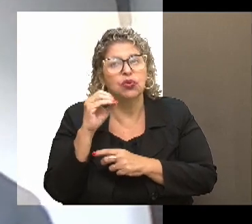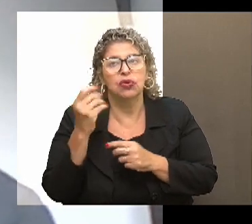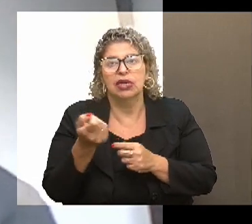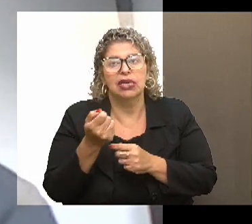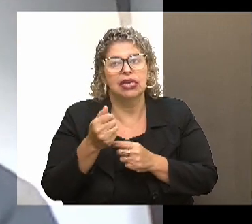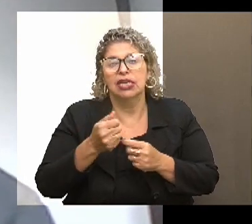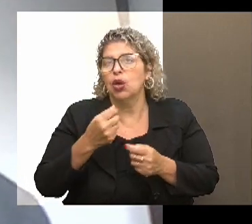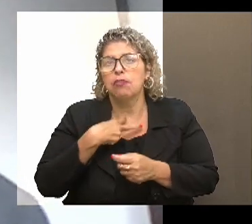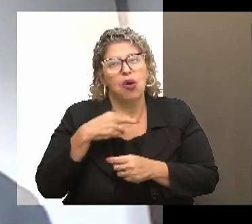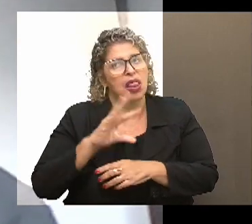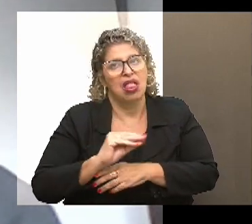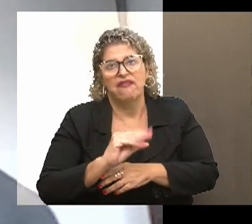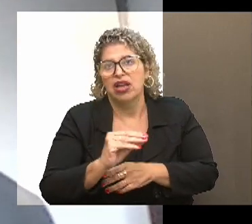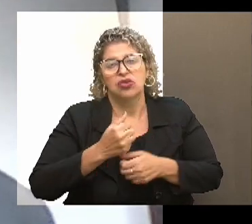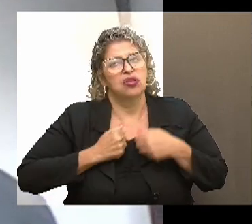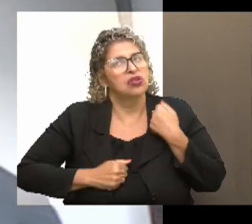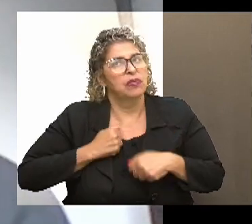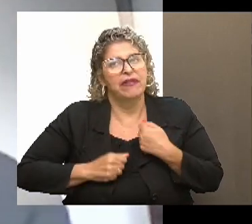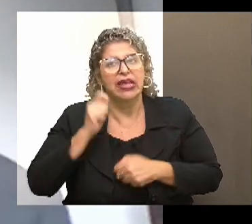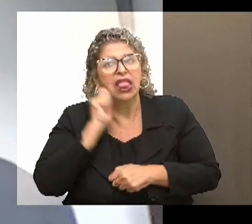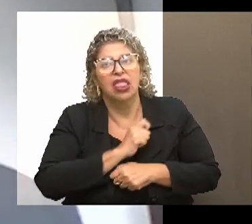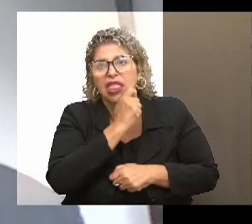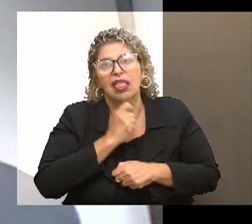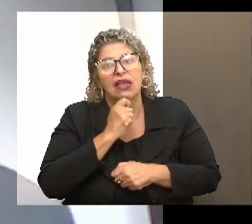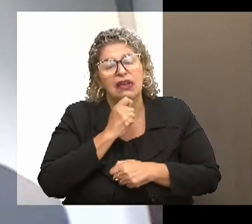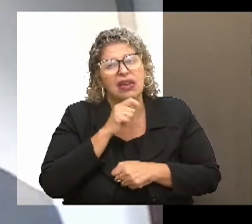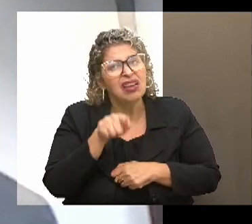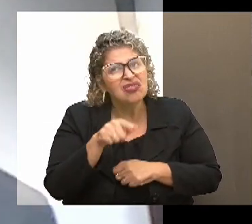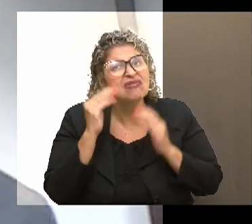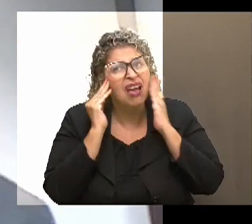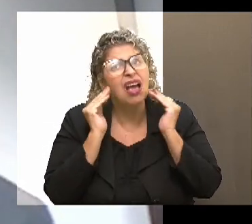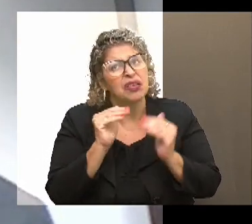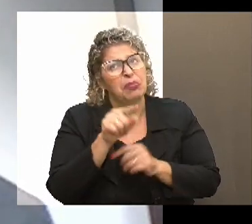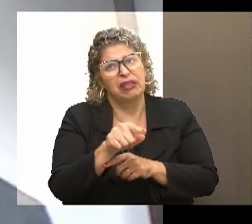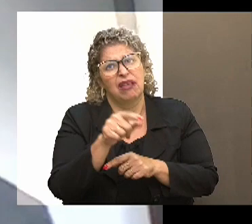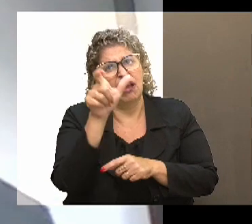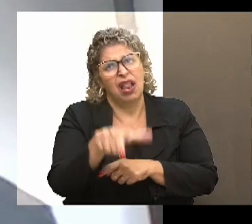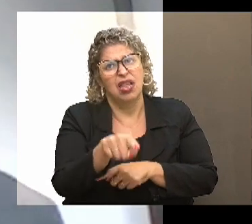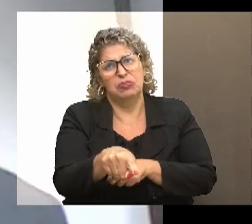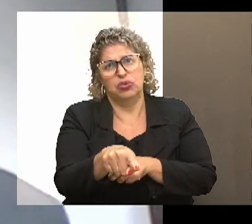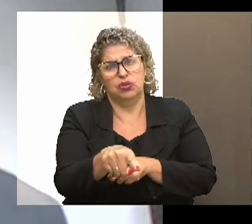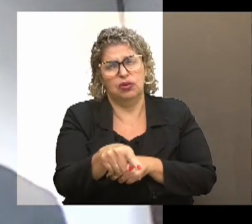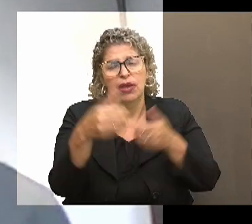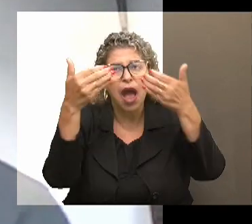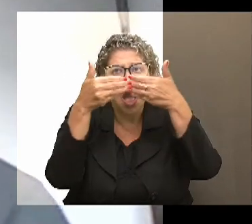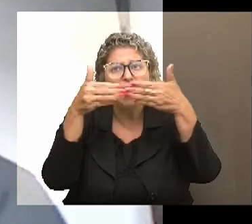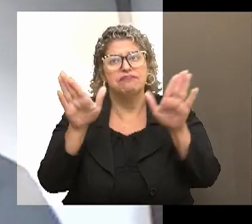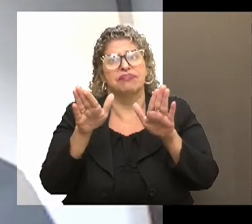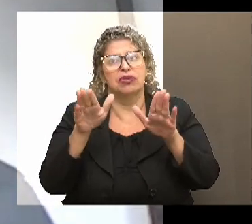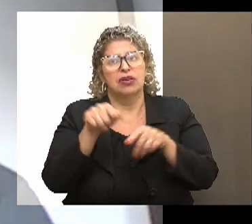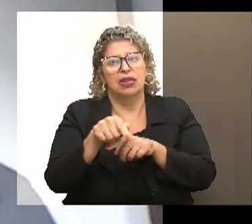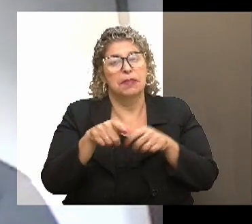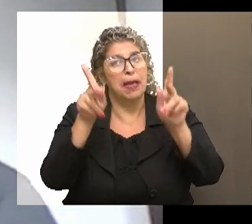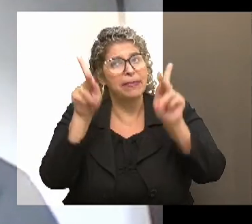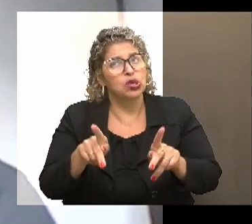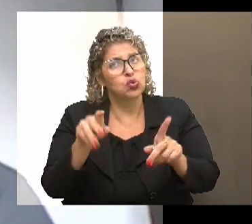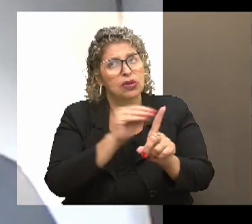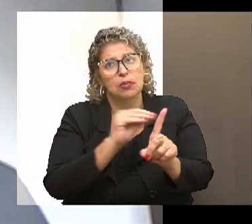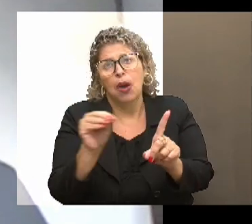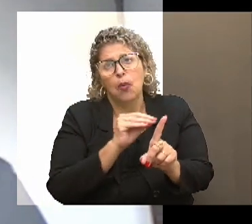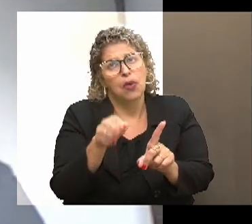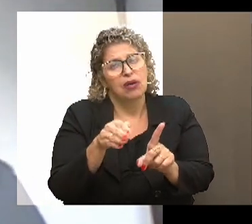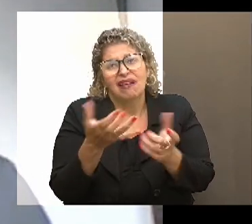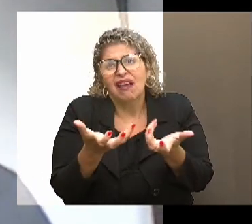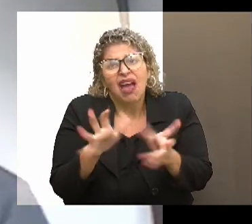levar cachorro, ter que tomar banho, ter que fazer a barba, e a gente tem que respeitar. Então, isso abriu a minha visão que parte da população que está em situação de rua